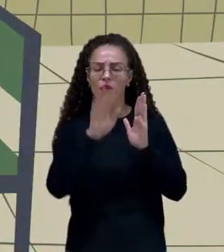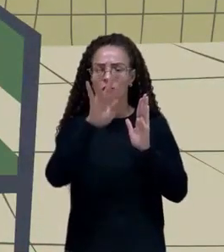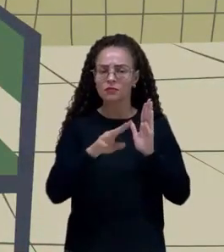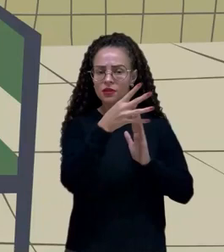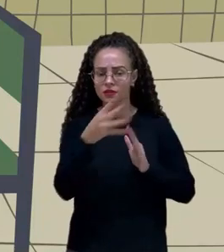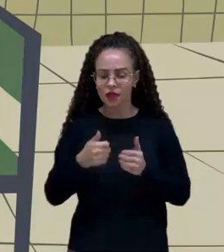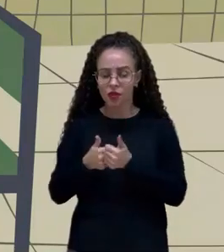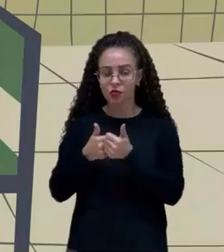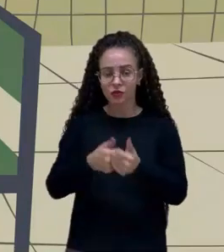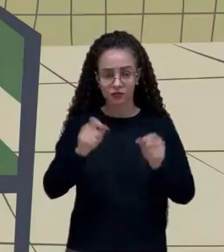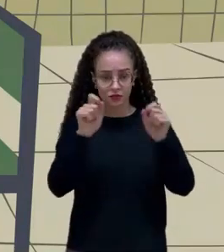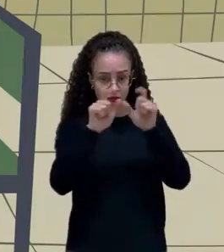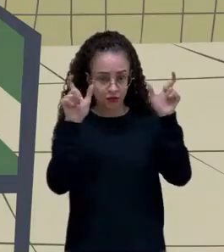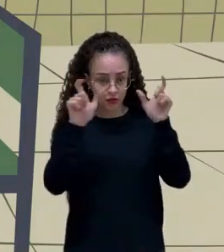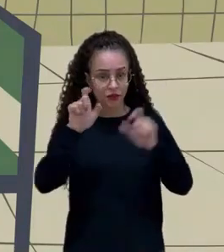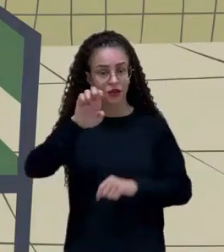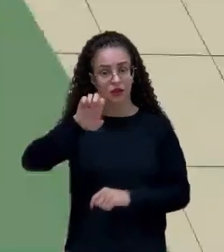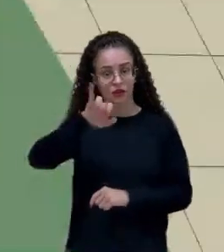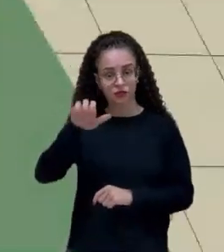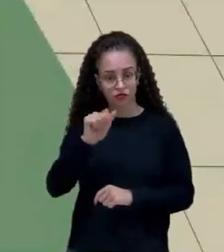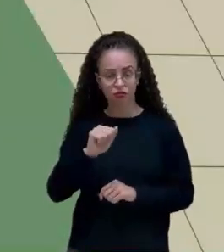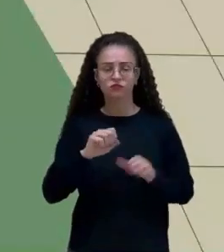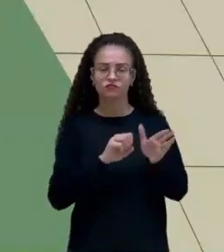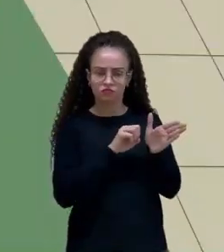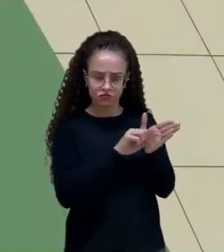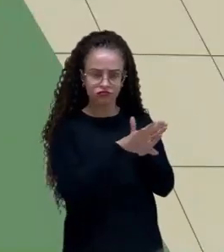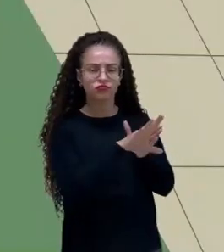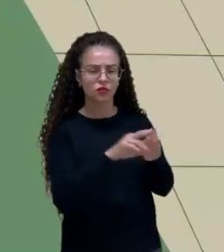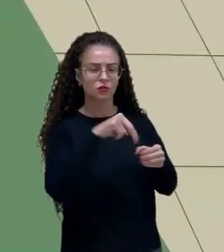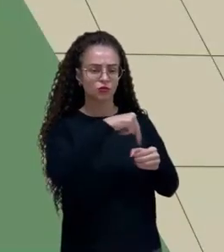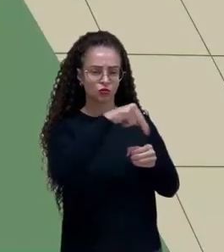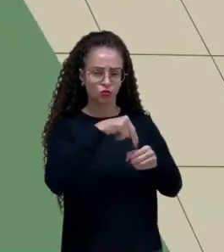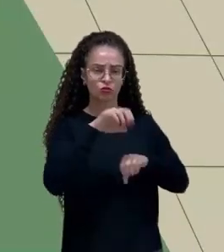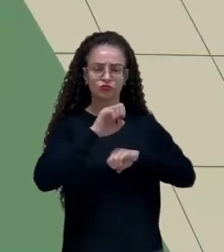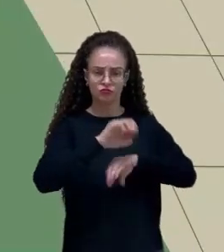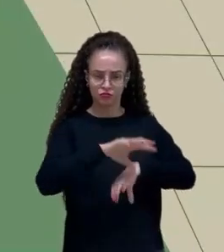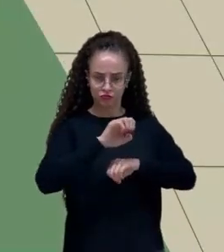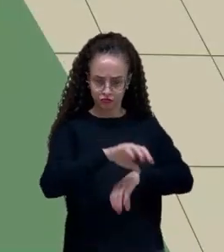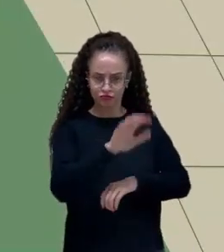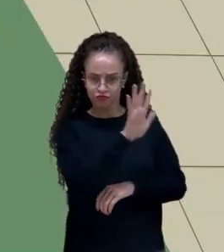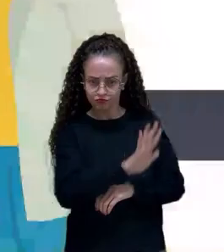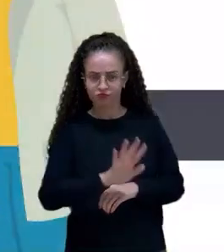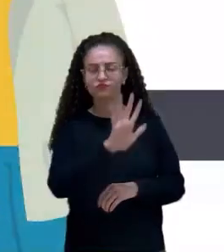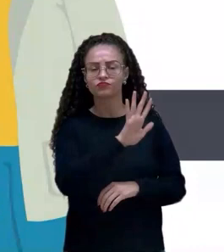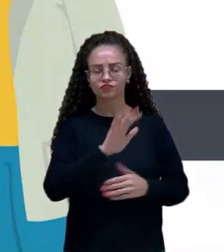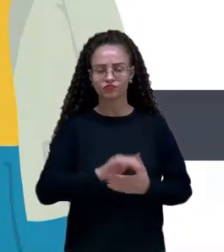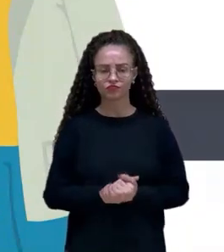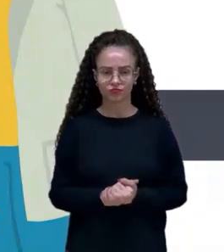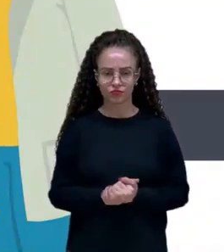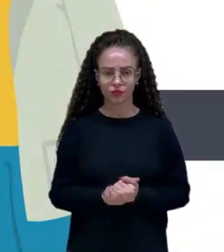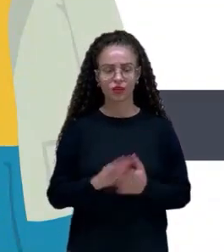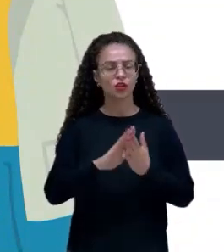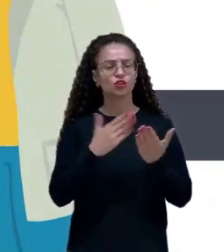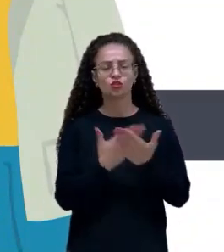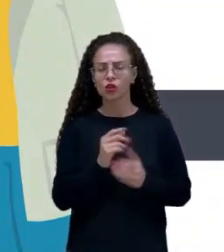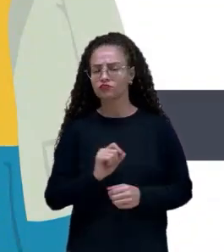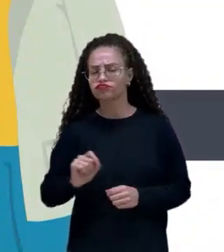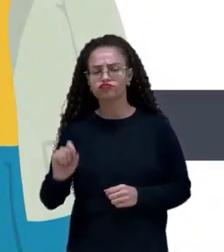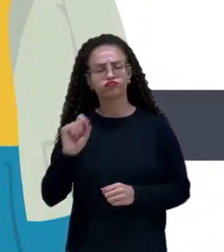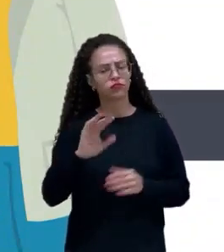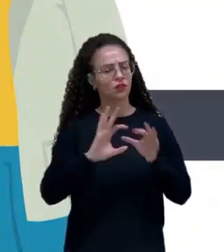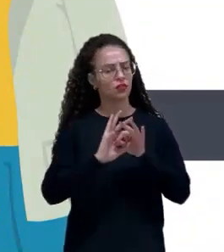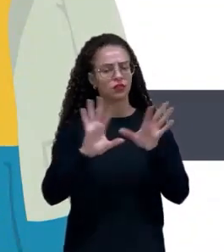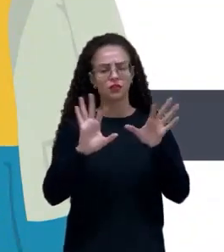da planilha de acompanhamento Se Liga na EJA, que será encaminhada ao seu núcleo regional de educação. As escolas têm total